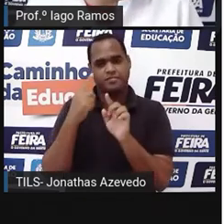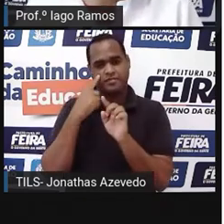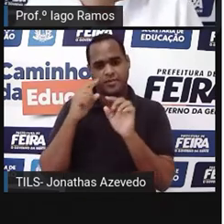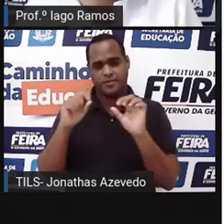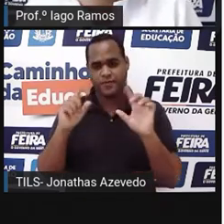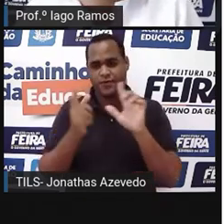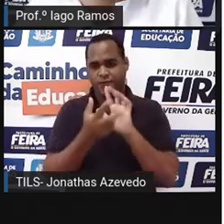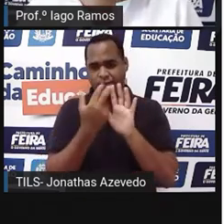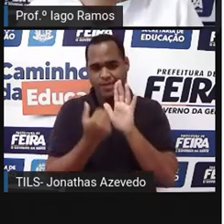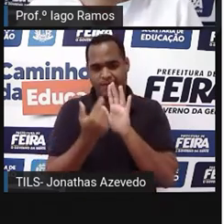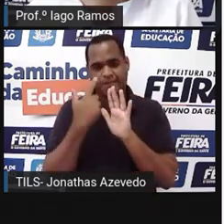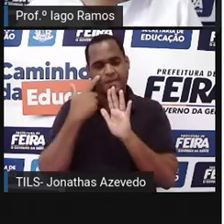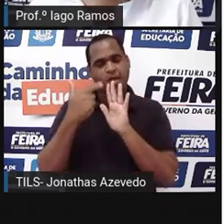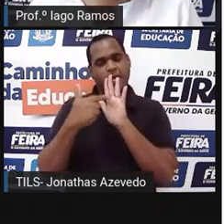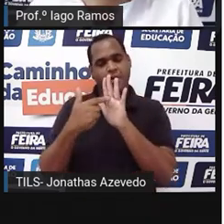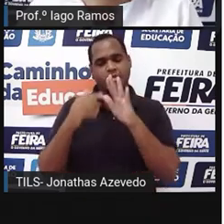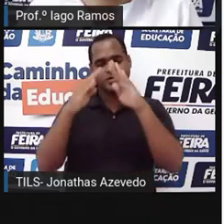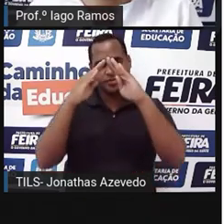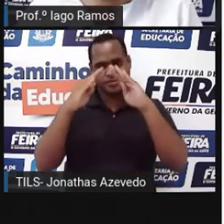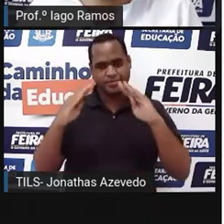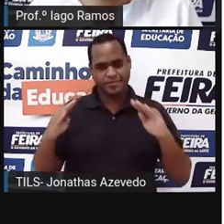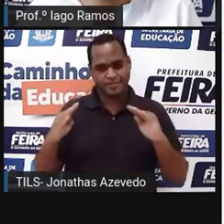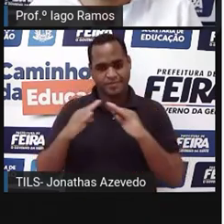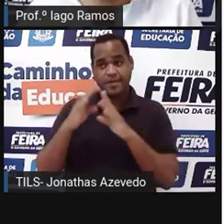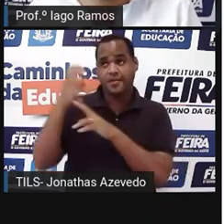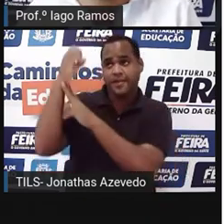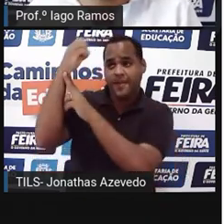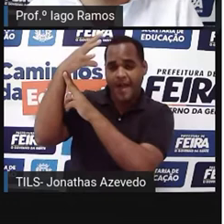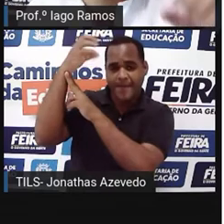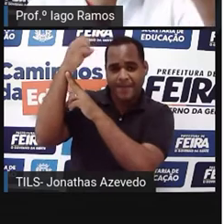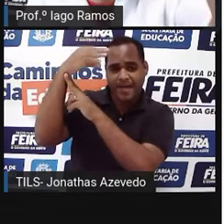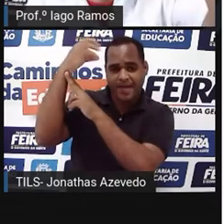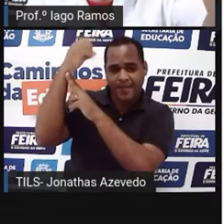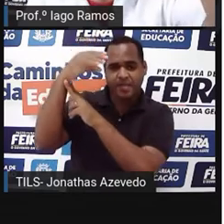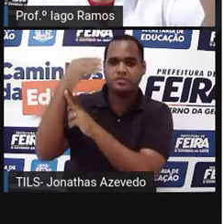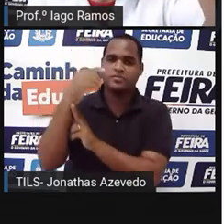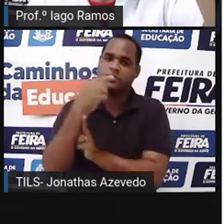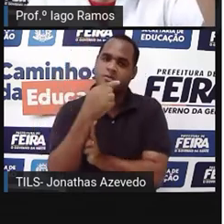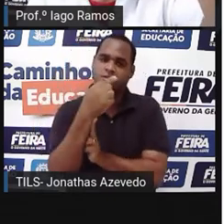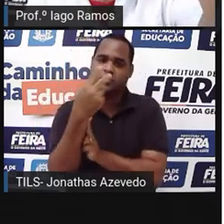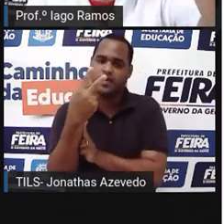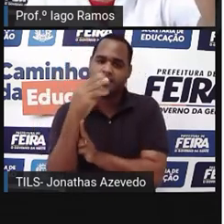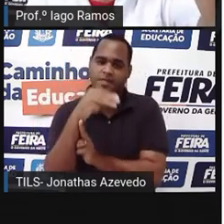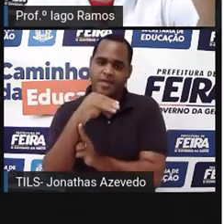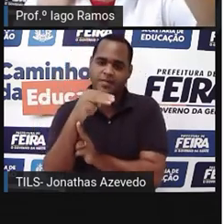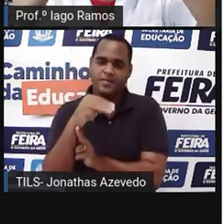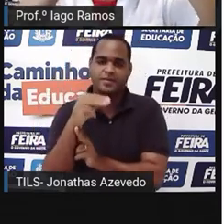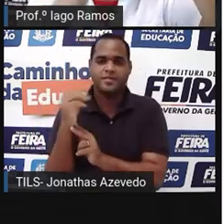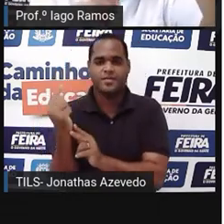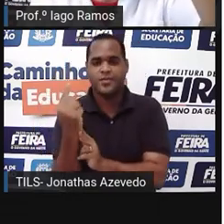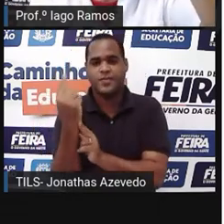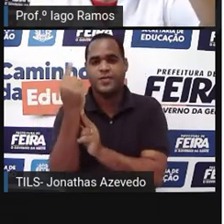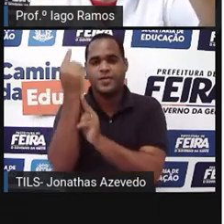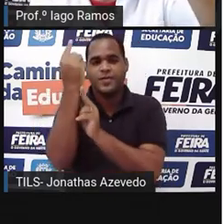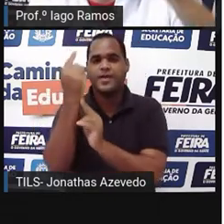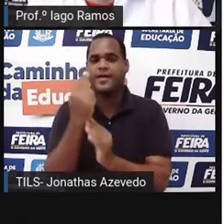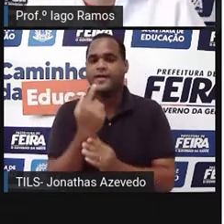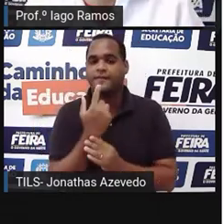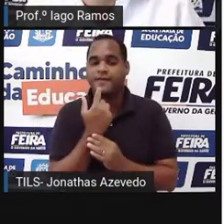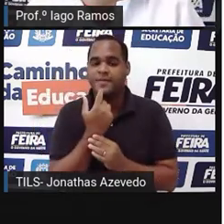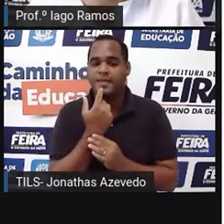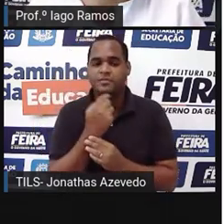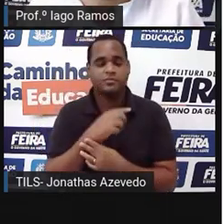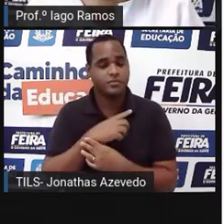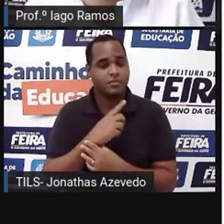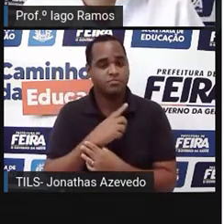antena transmissora de rádio de 72 metros de altura. Então, do aquele ponto vermelho de cima até o ponto vermelho que eu